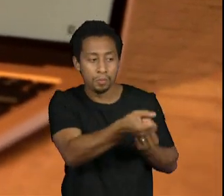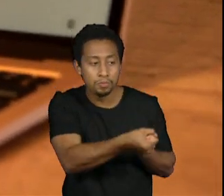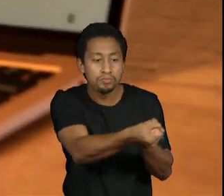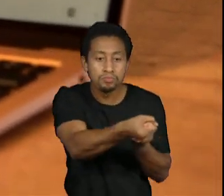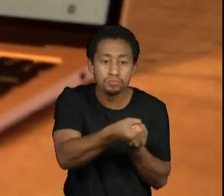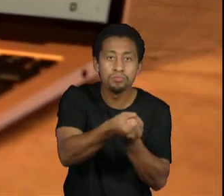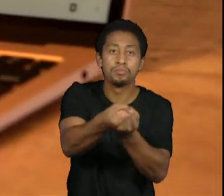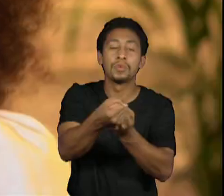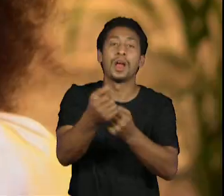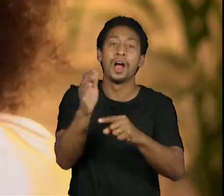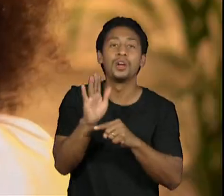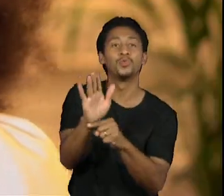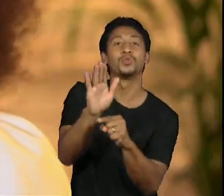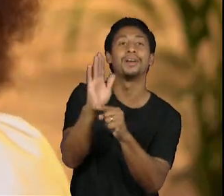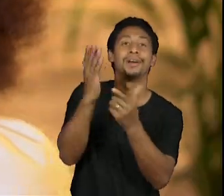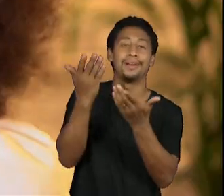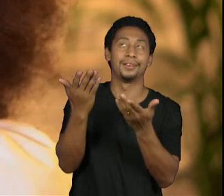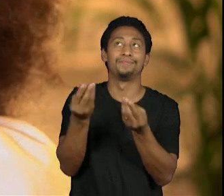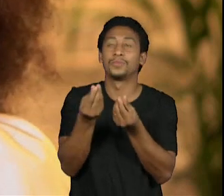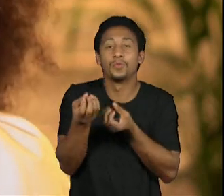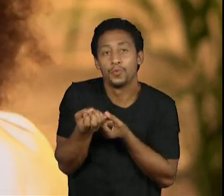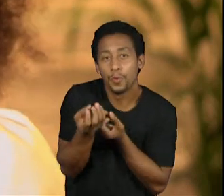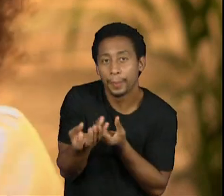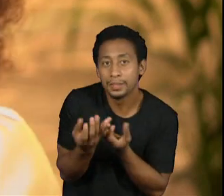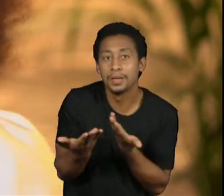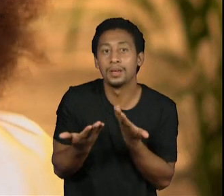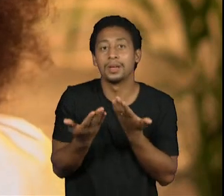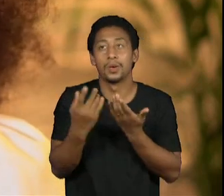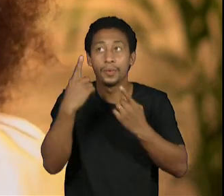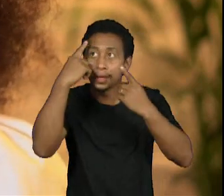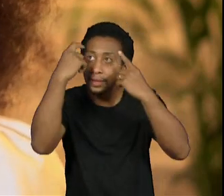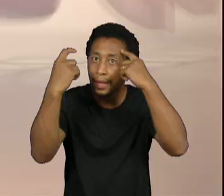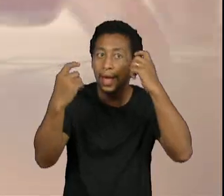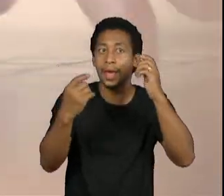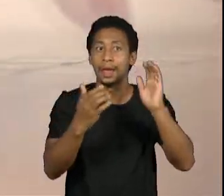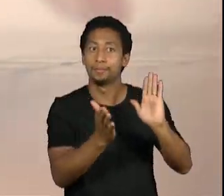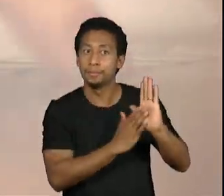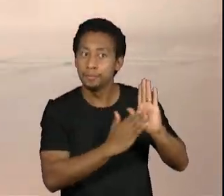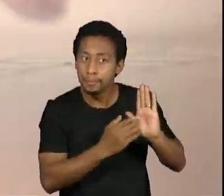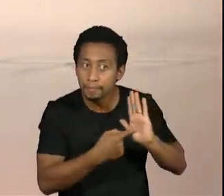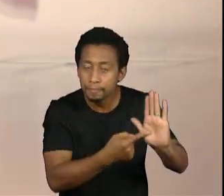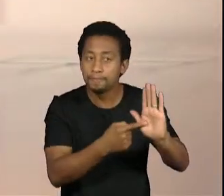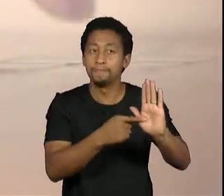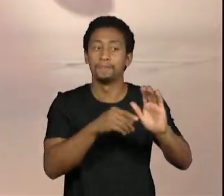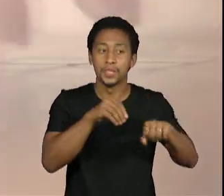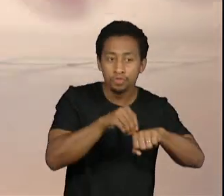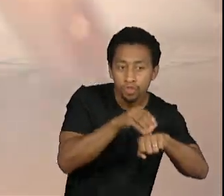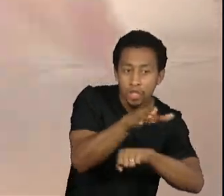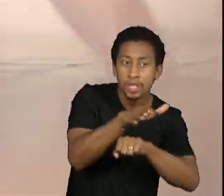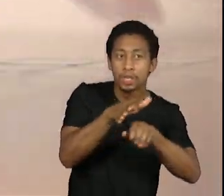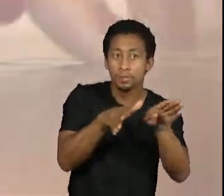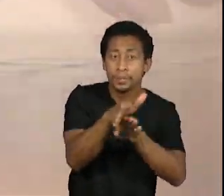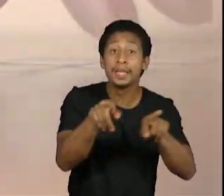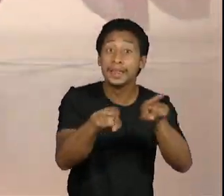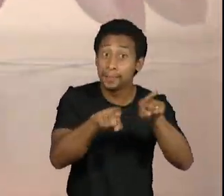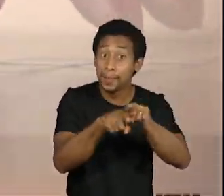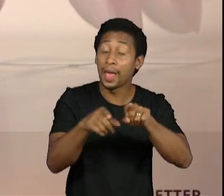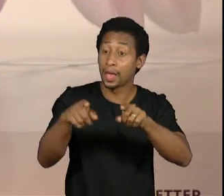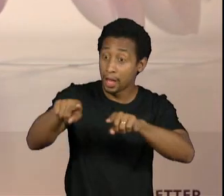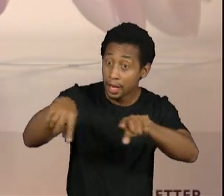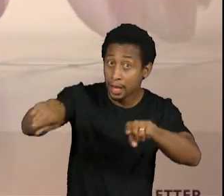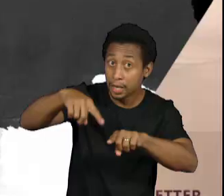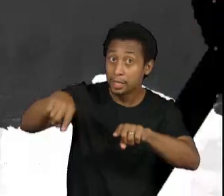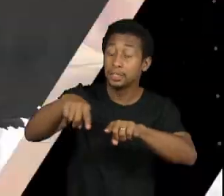em fontes, em ideias para as pautas, direcioná-los e editar os textos deles. Acho que é